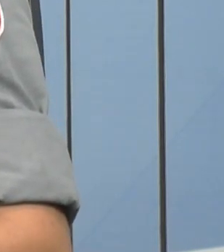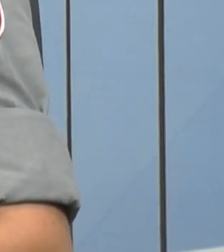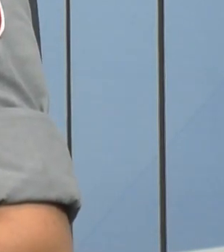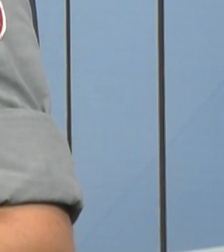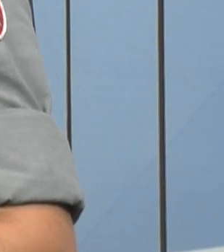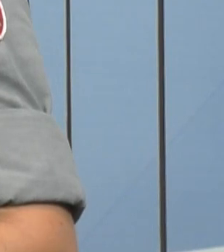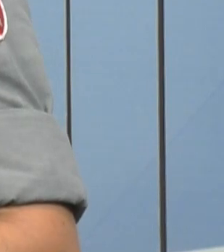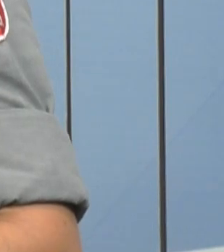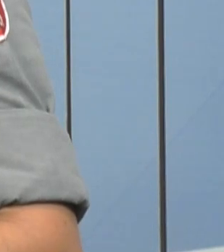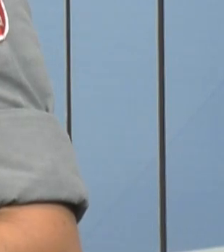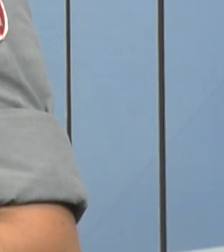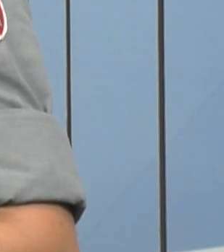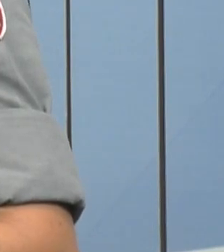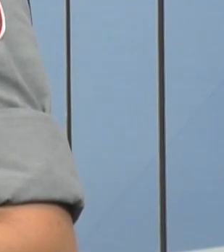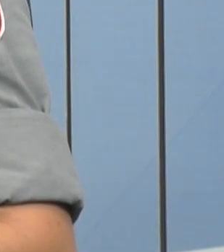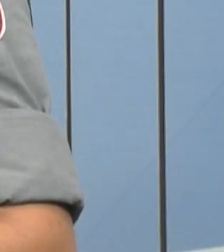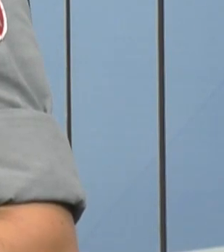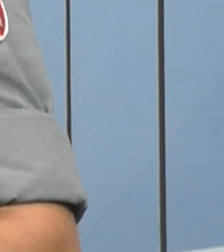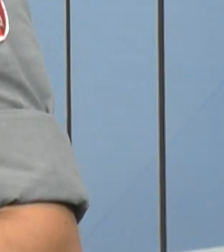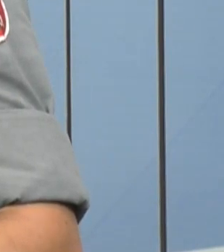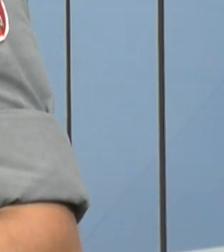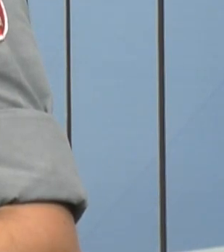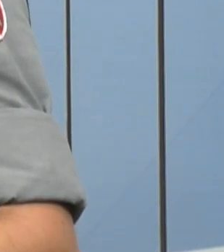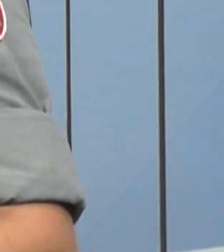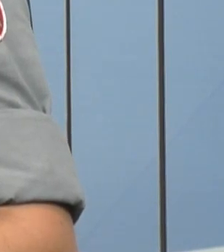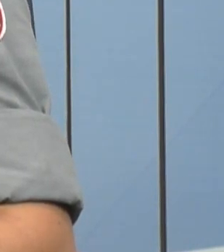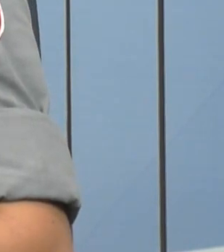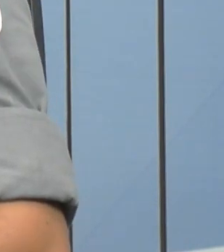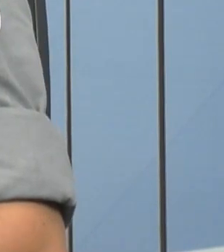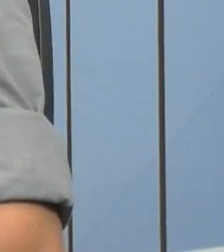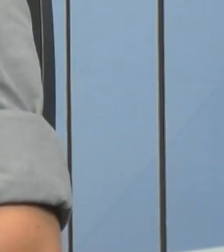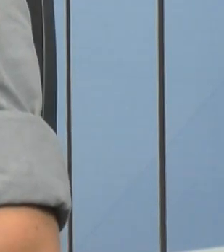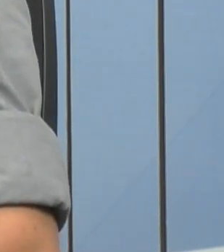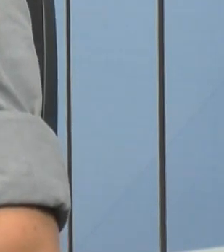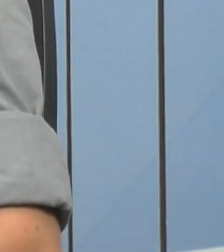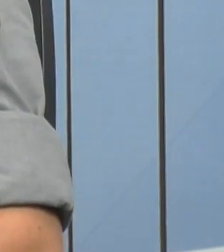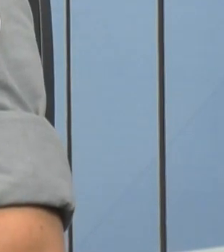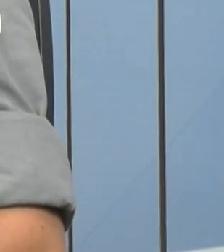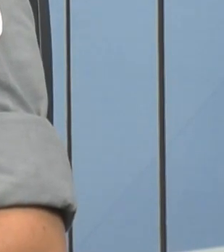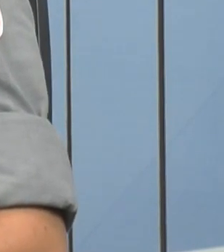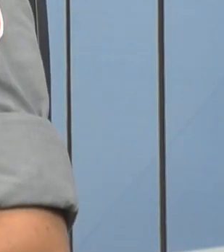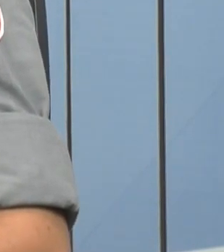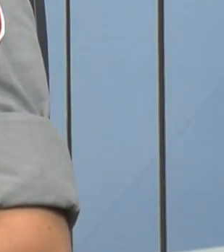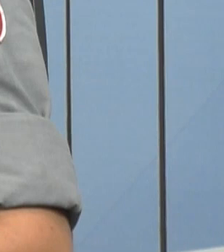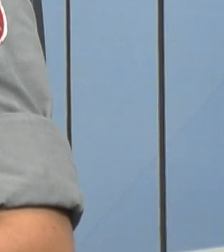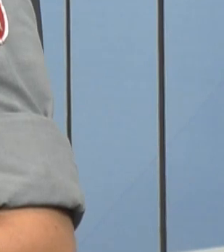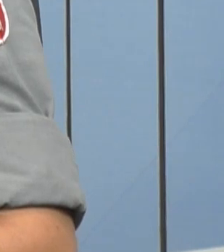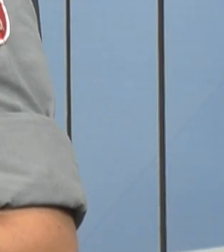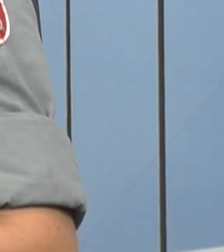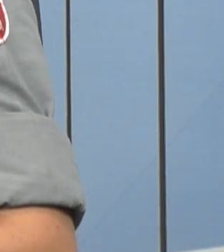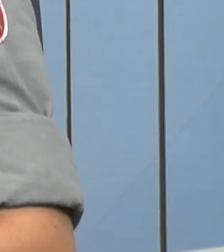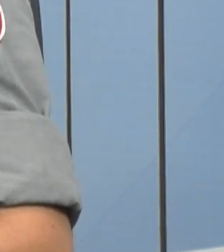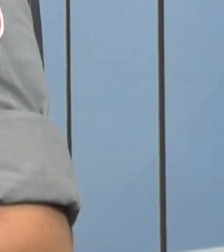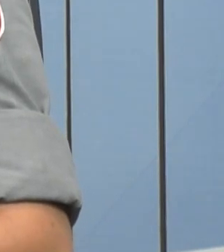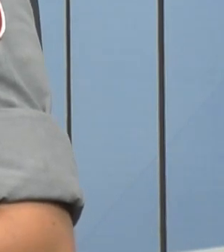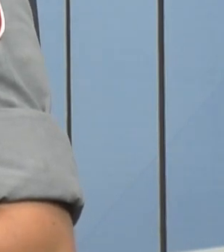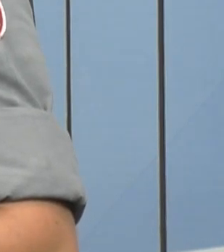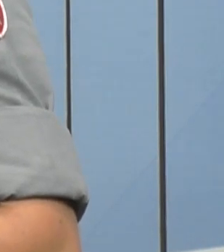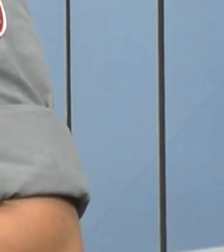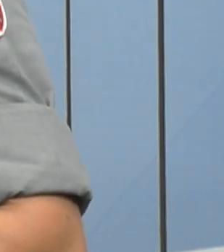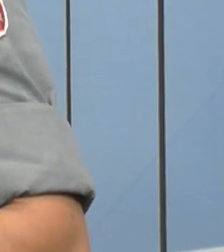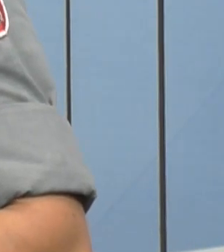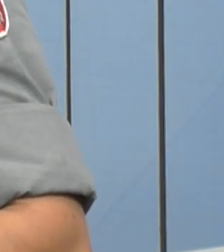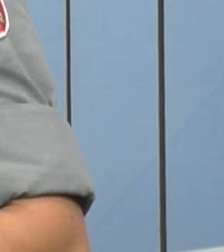forte acaba alagando o caso da Princesa do Oeste aí é Norte Sul e a população tem que conhecer recentemente foram